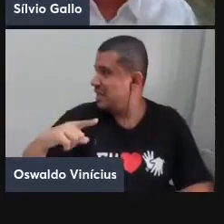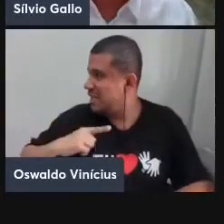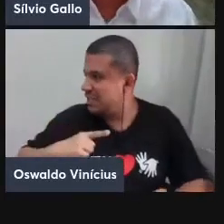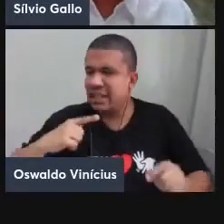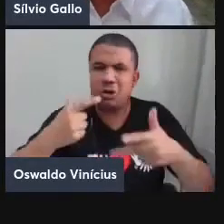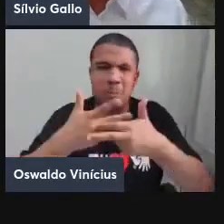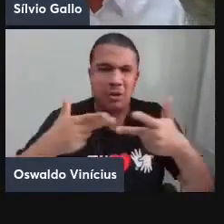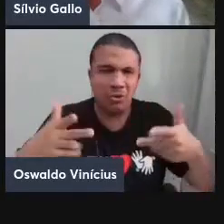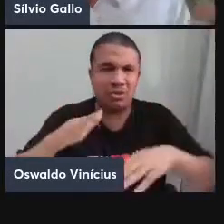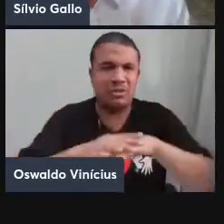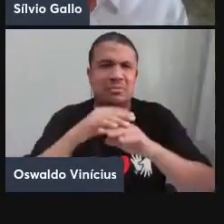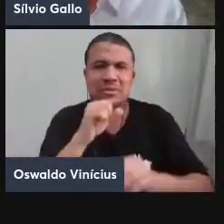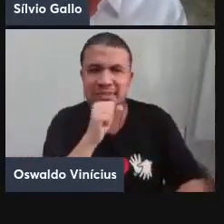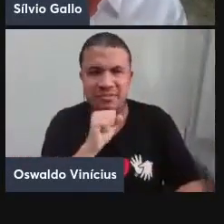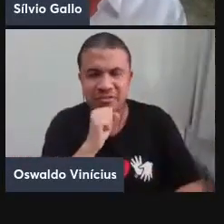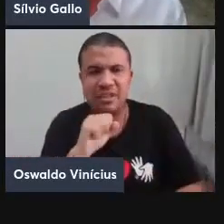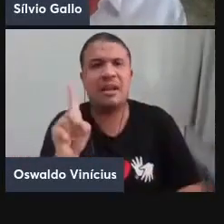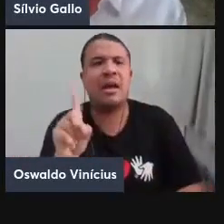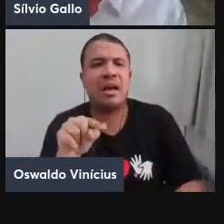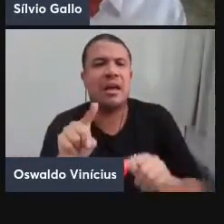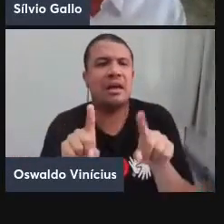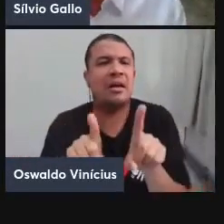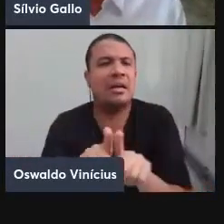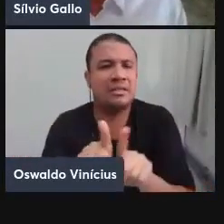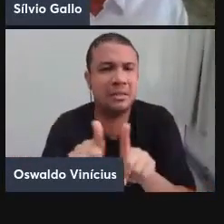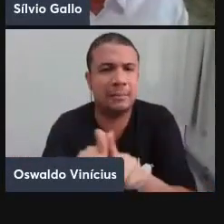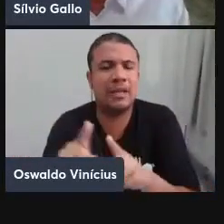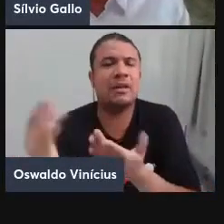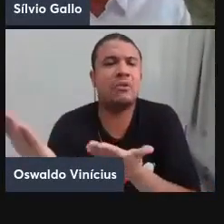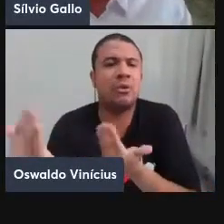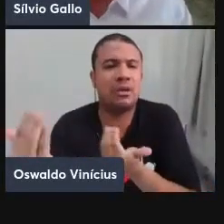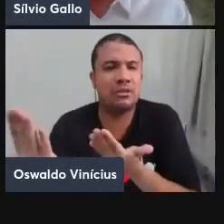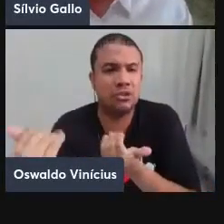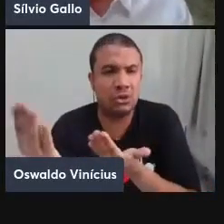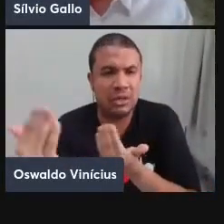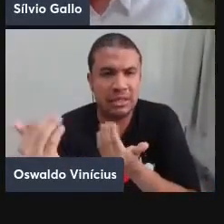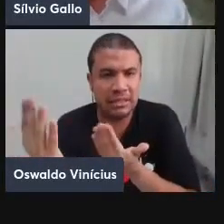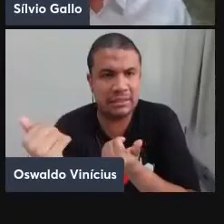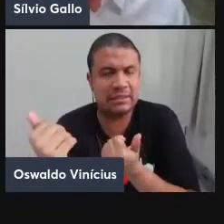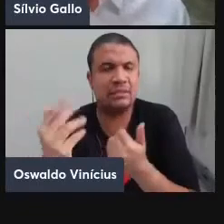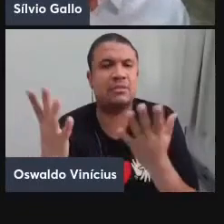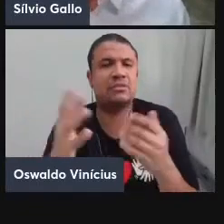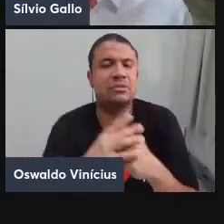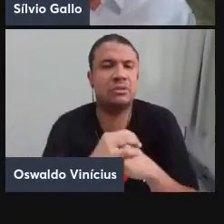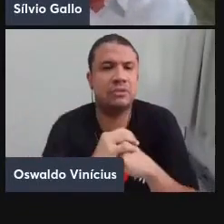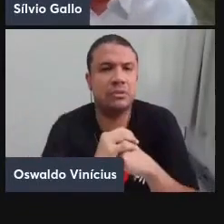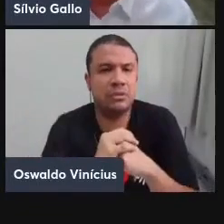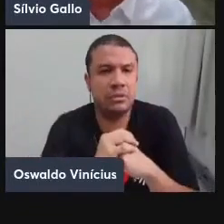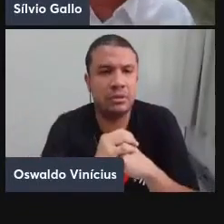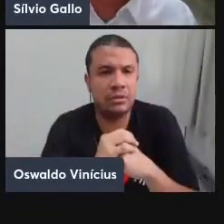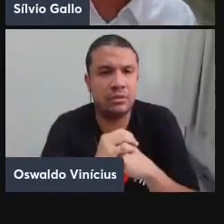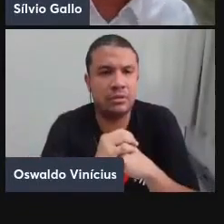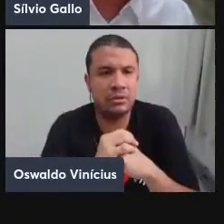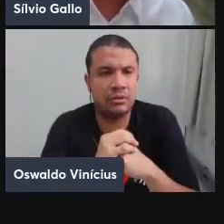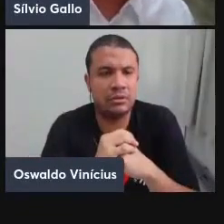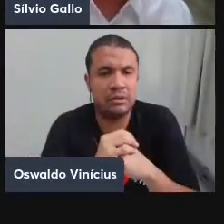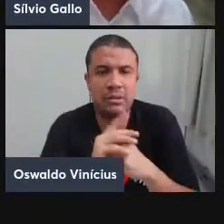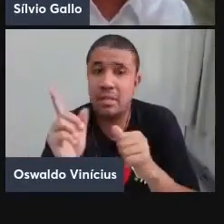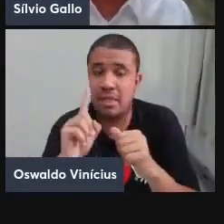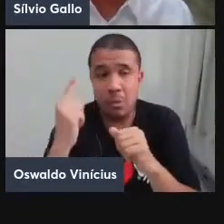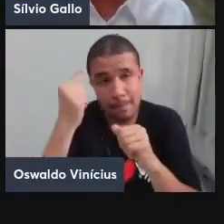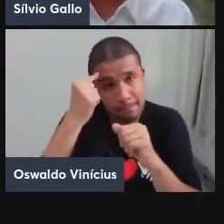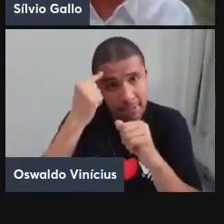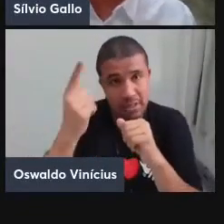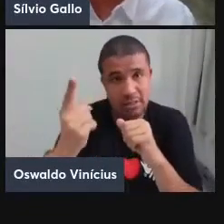muito antiga, que é também um adolescente, um adolescendo solar. Então, não pensem que